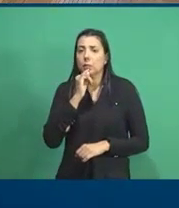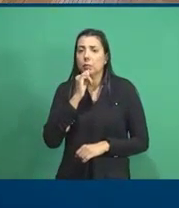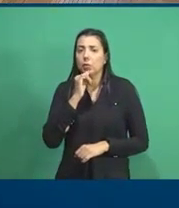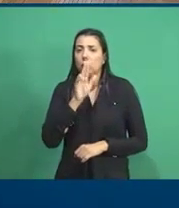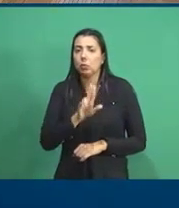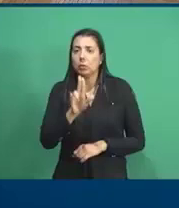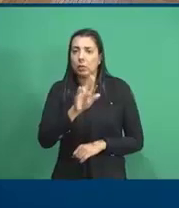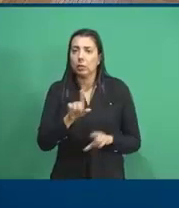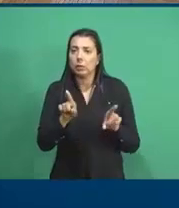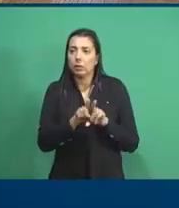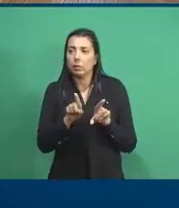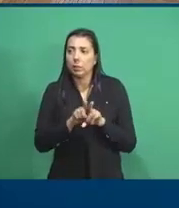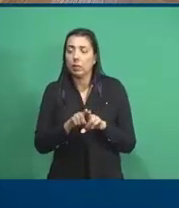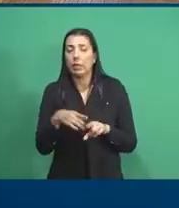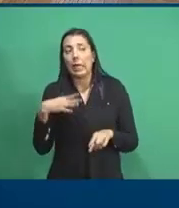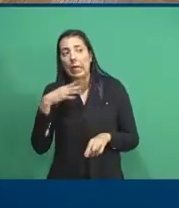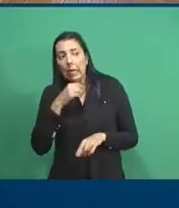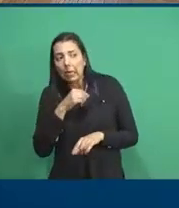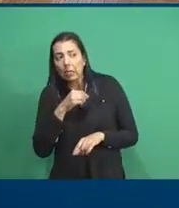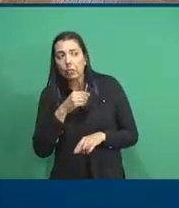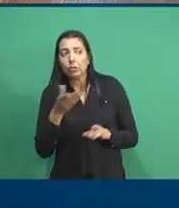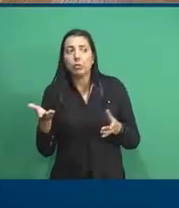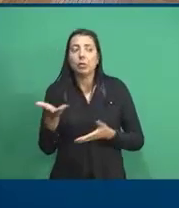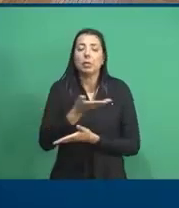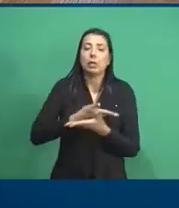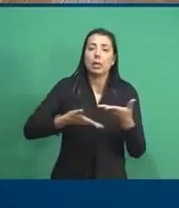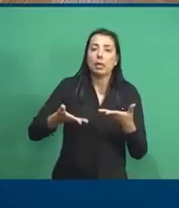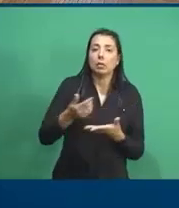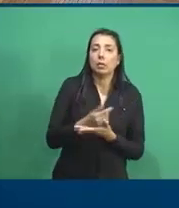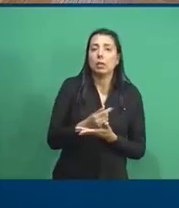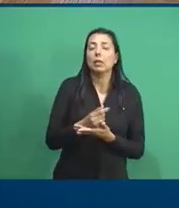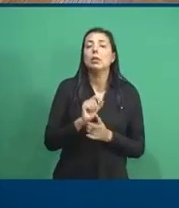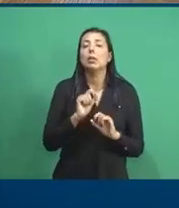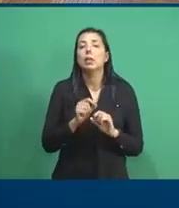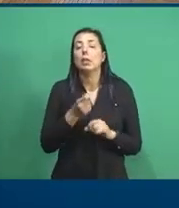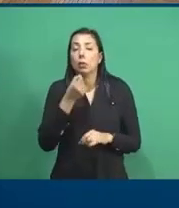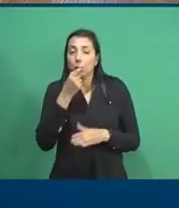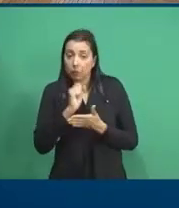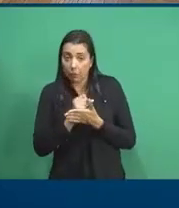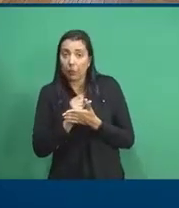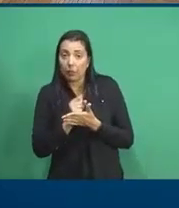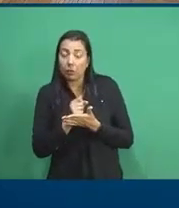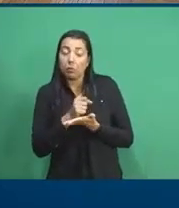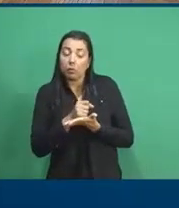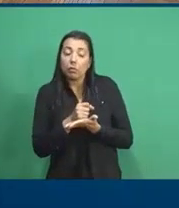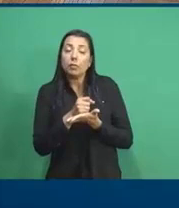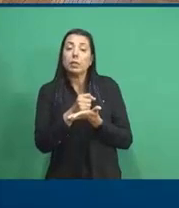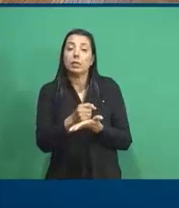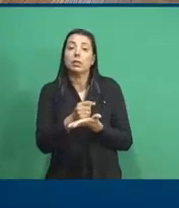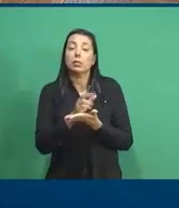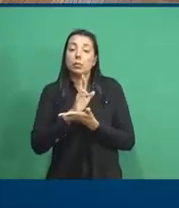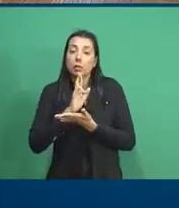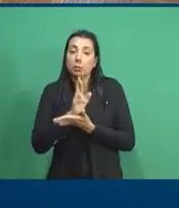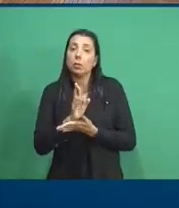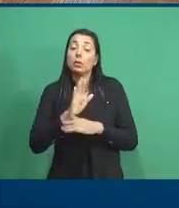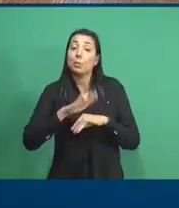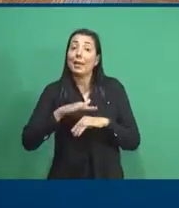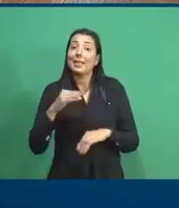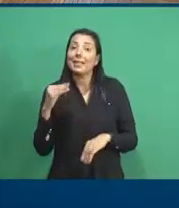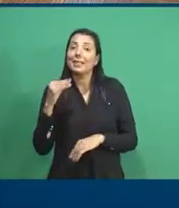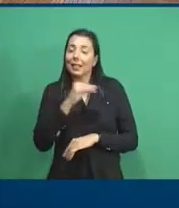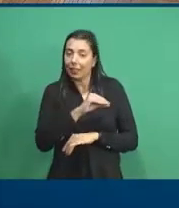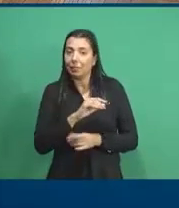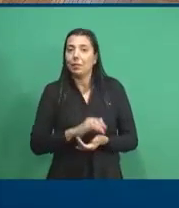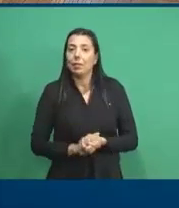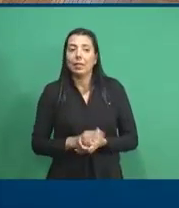sendo utilizado. Talvez até associar ambas as drogas, para favorecer uma resposta muito mais rápida